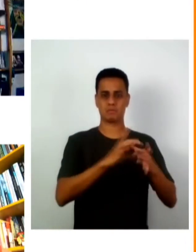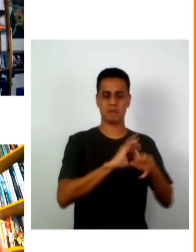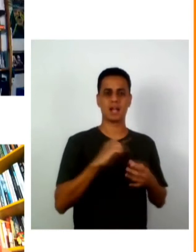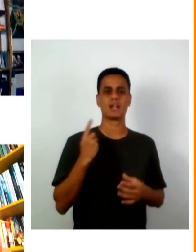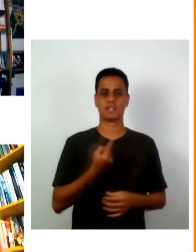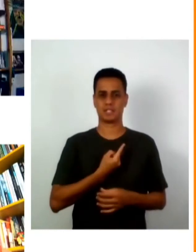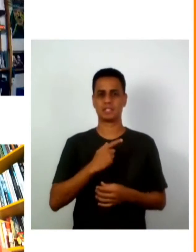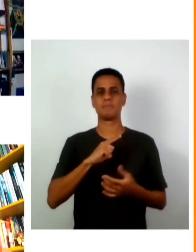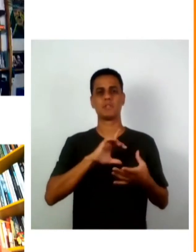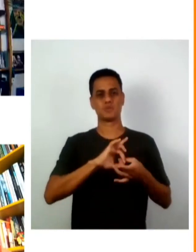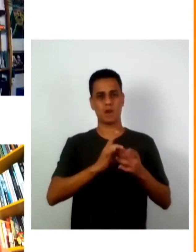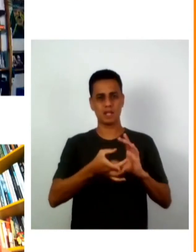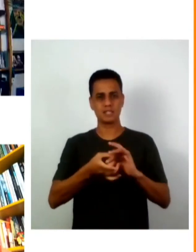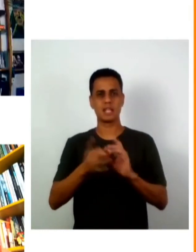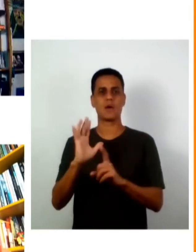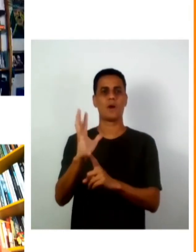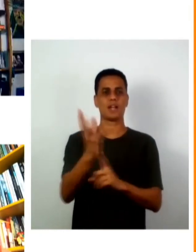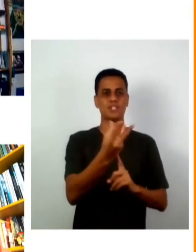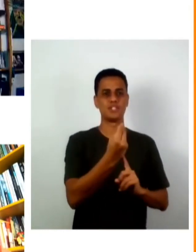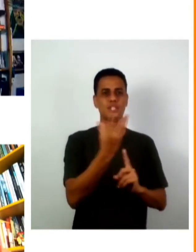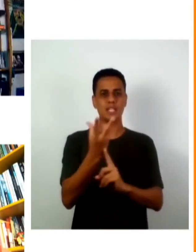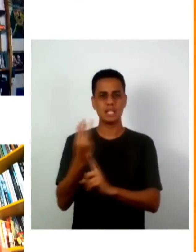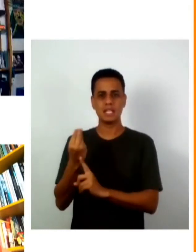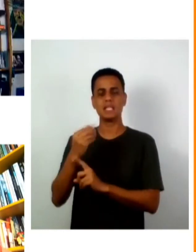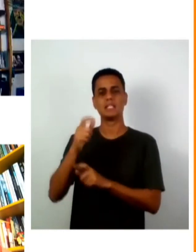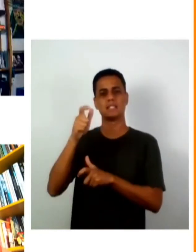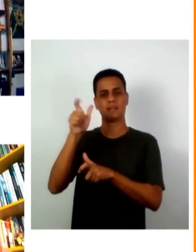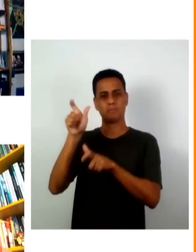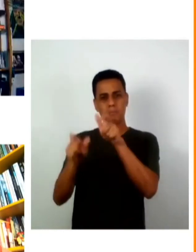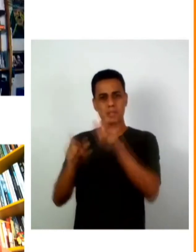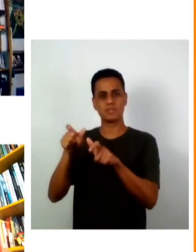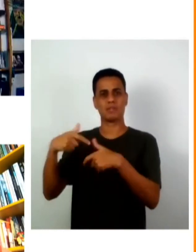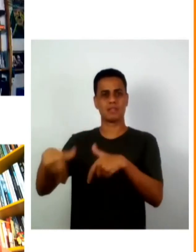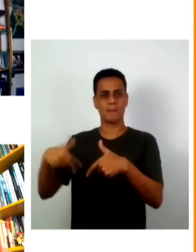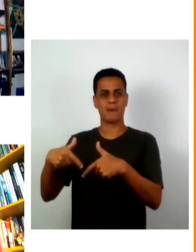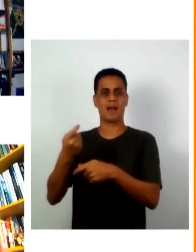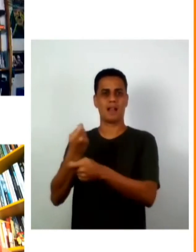artistas de empreendedores e também as empresas